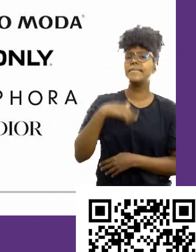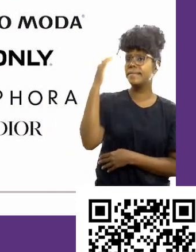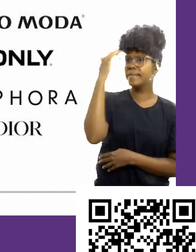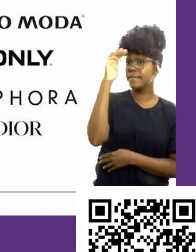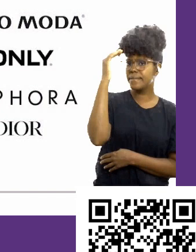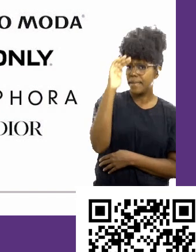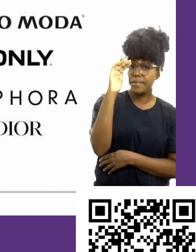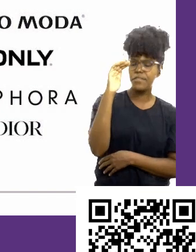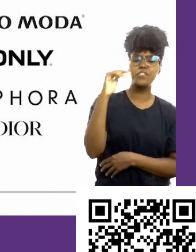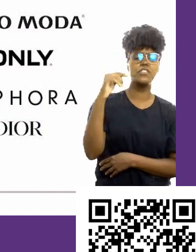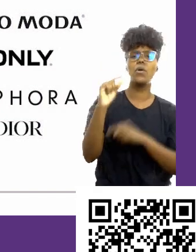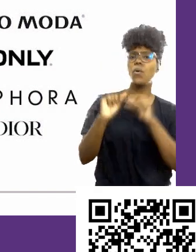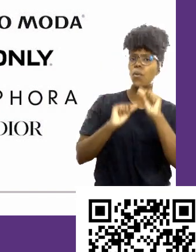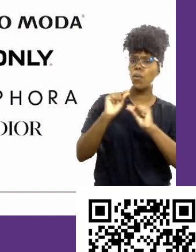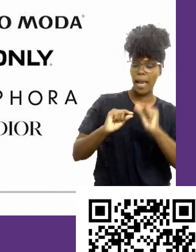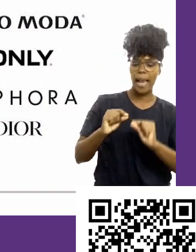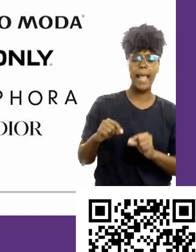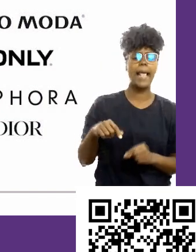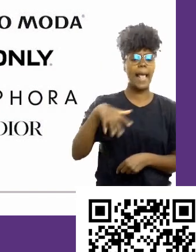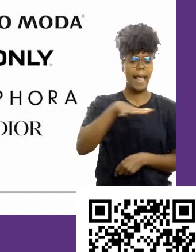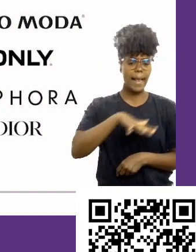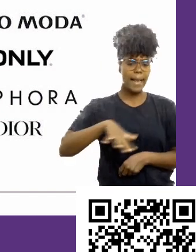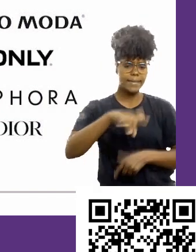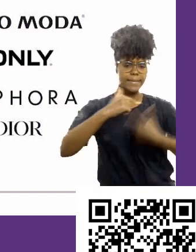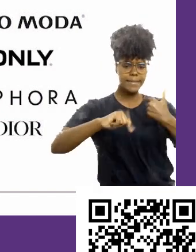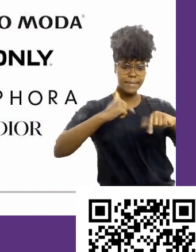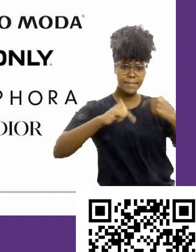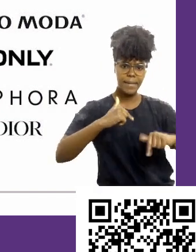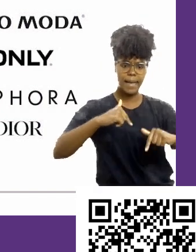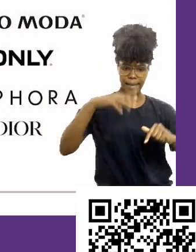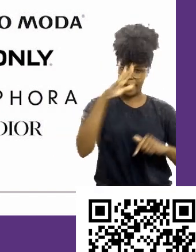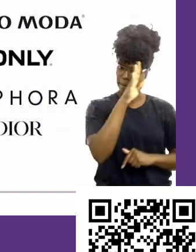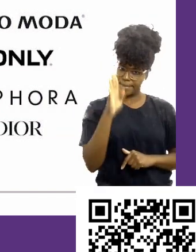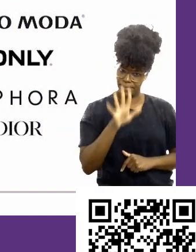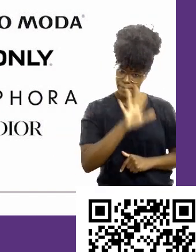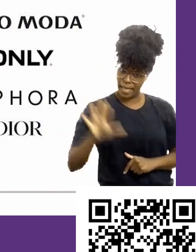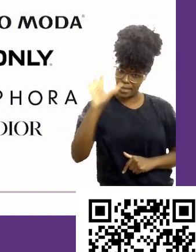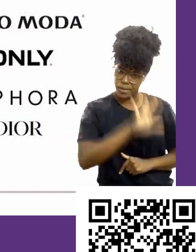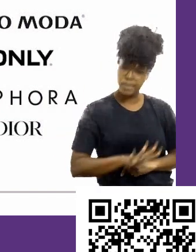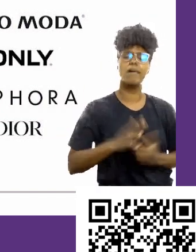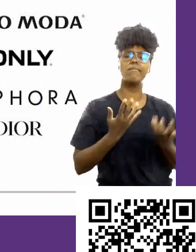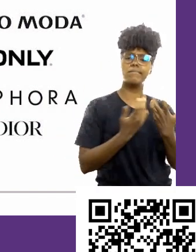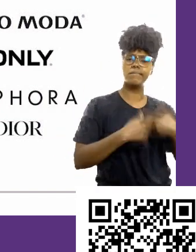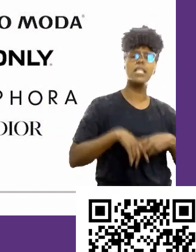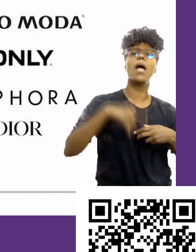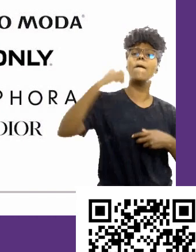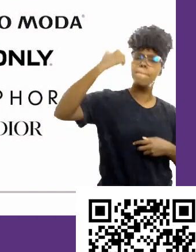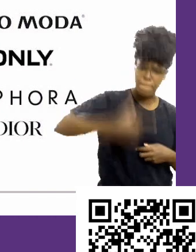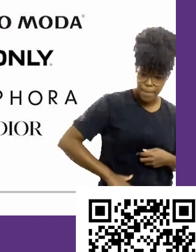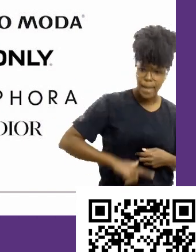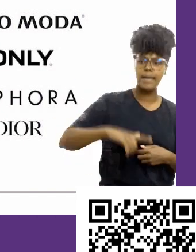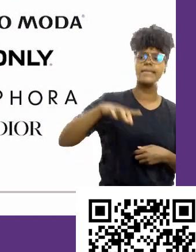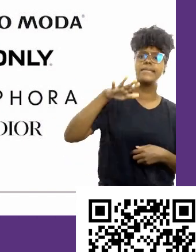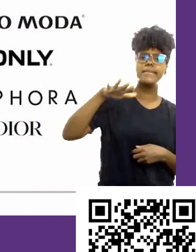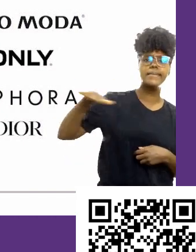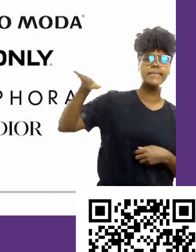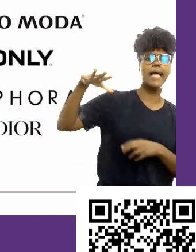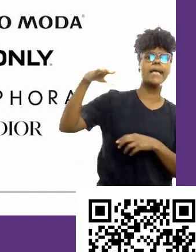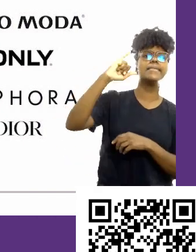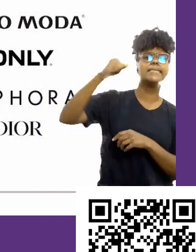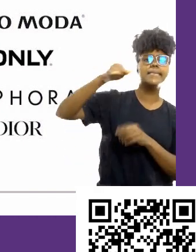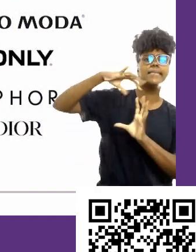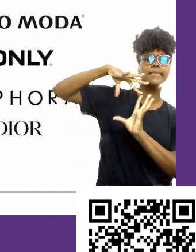mercado nacional funciona, mas como que o mercado internacional funciona também. O que as empresas em todos os